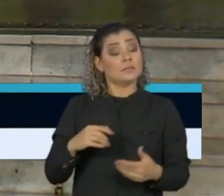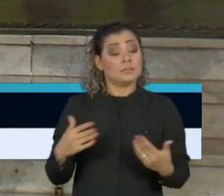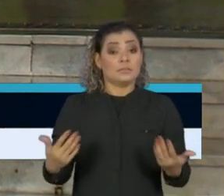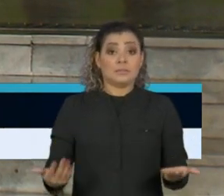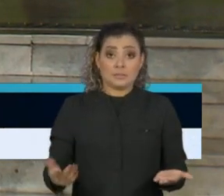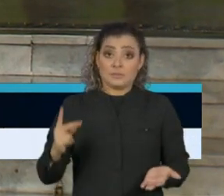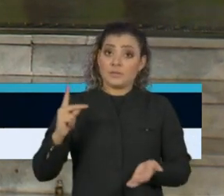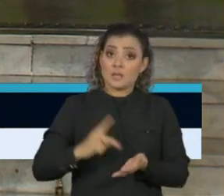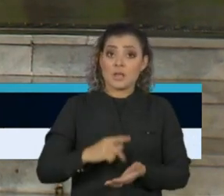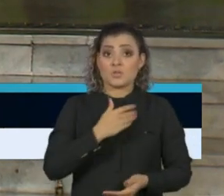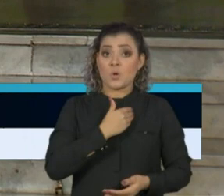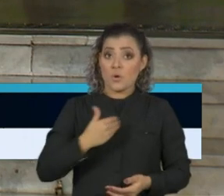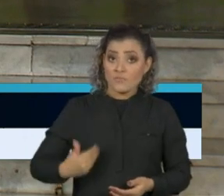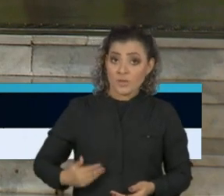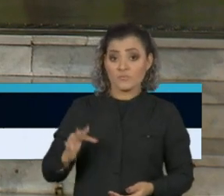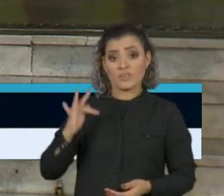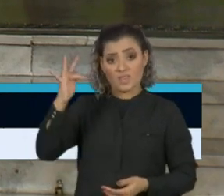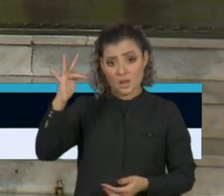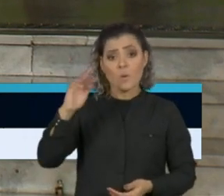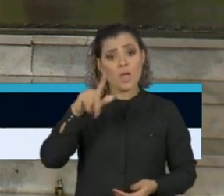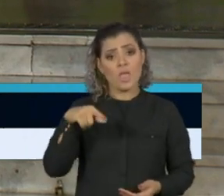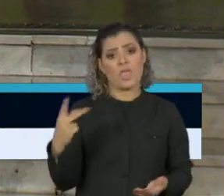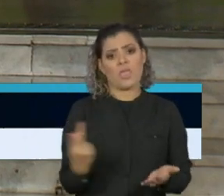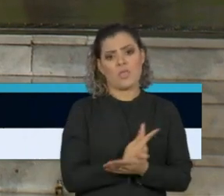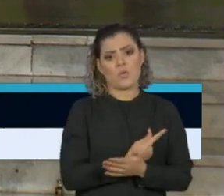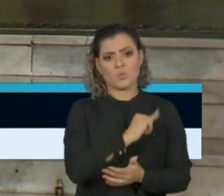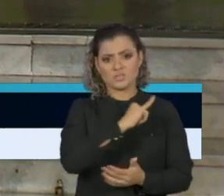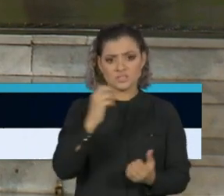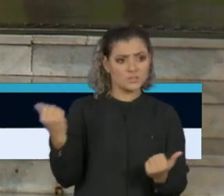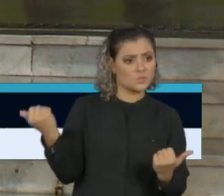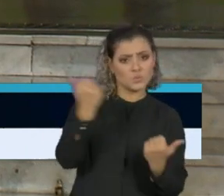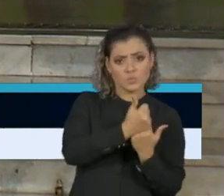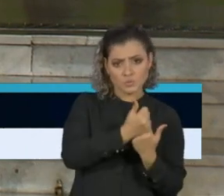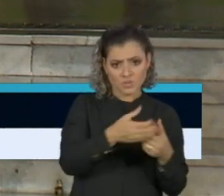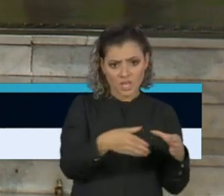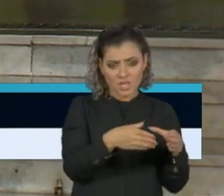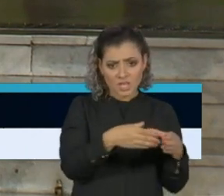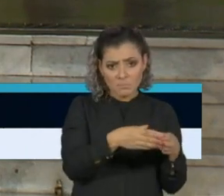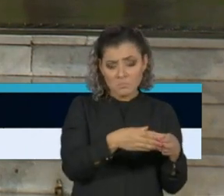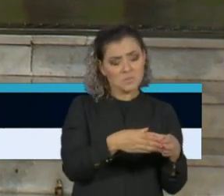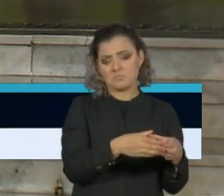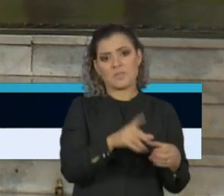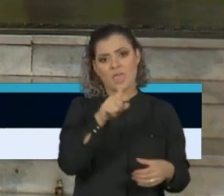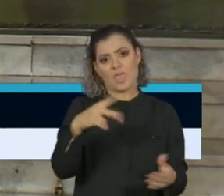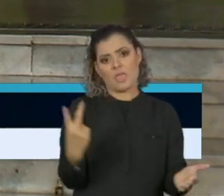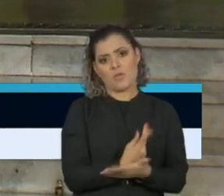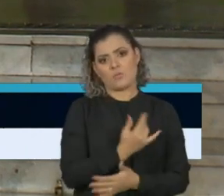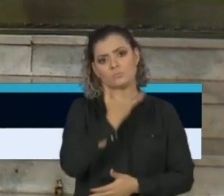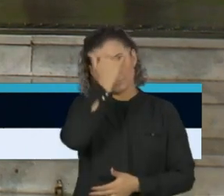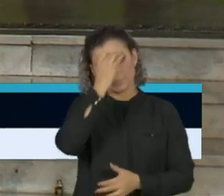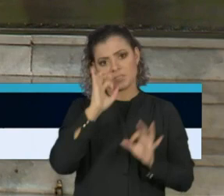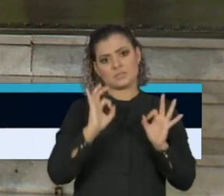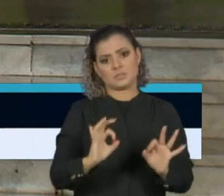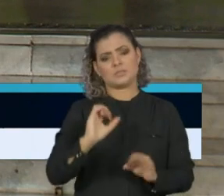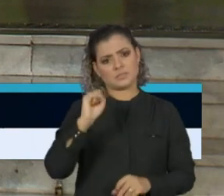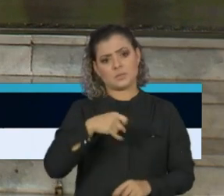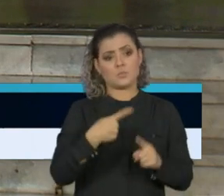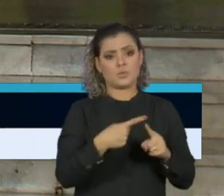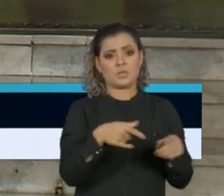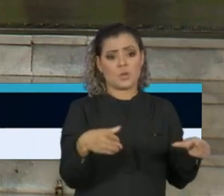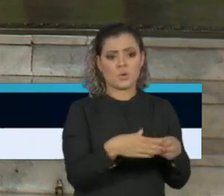parte do governo de alterar esta equipe de trabalho que está absolutamente